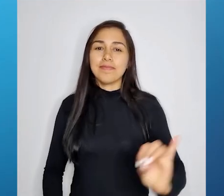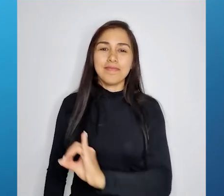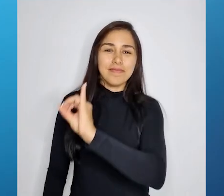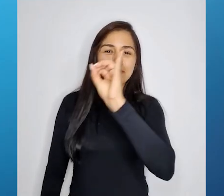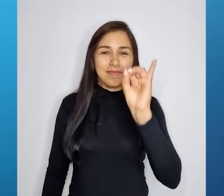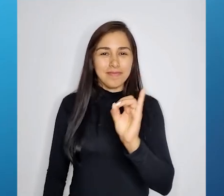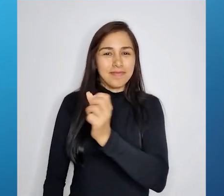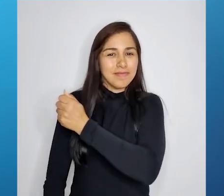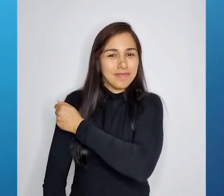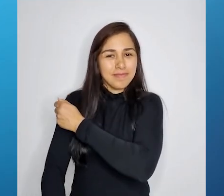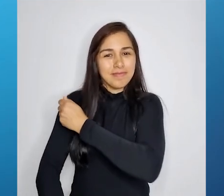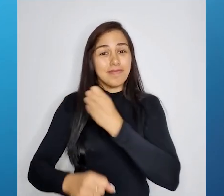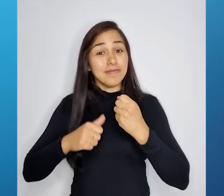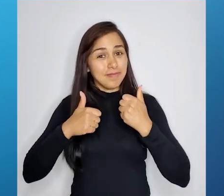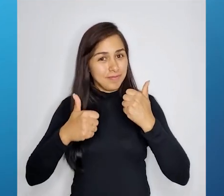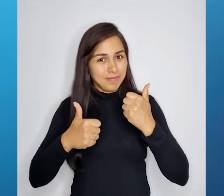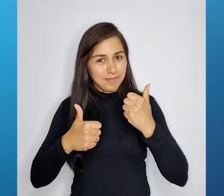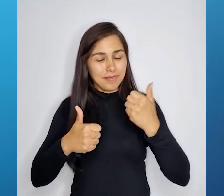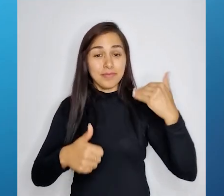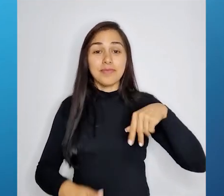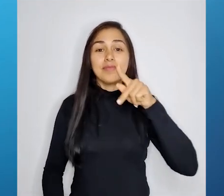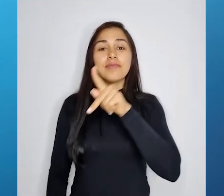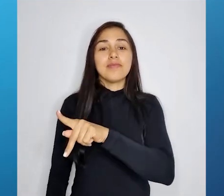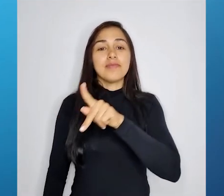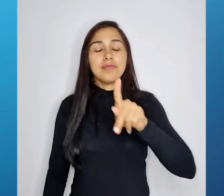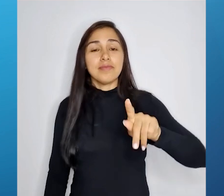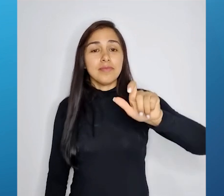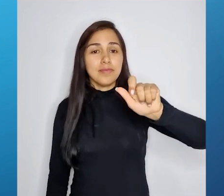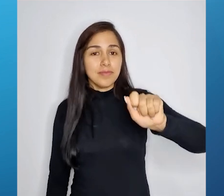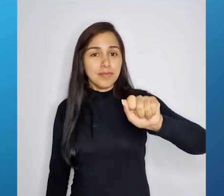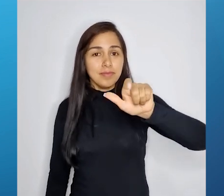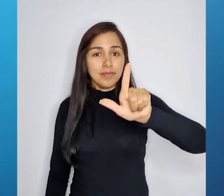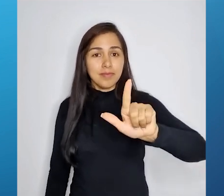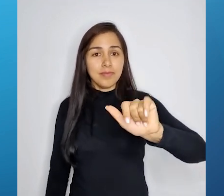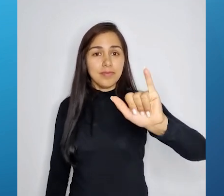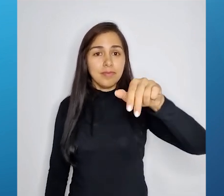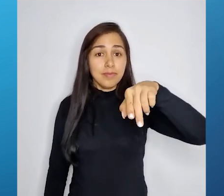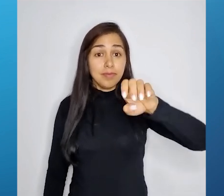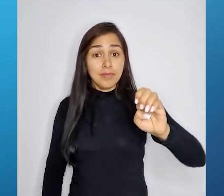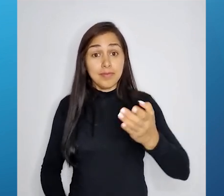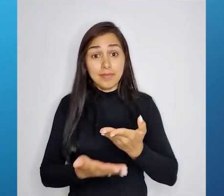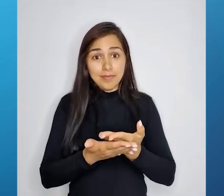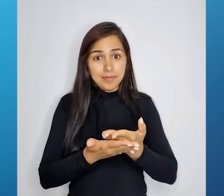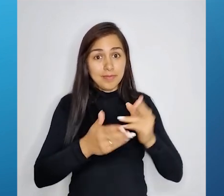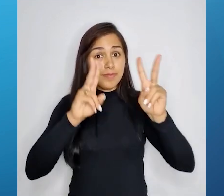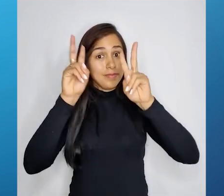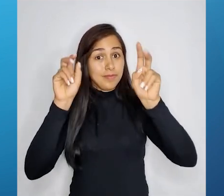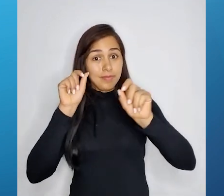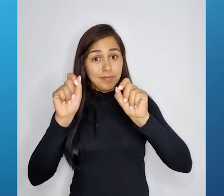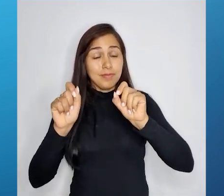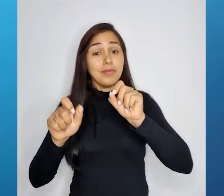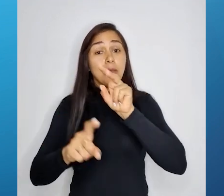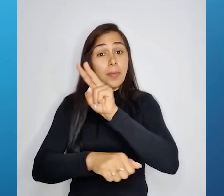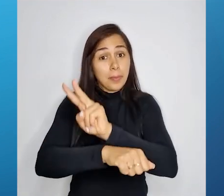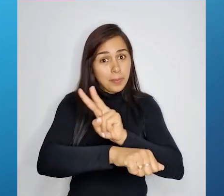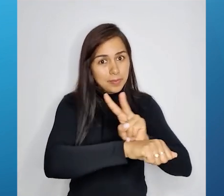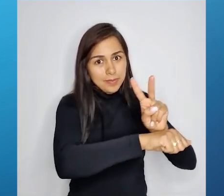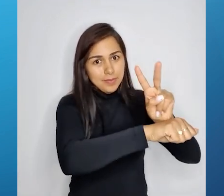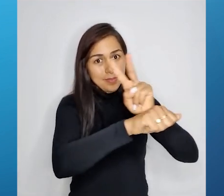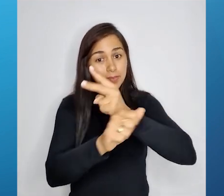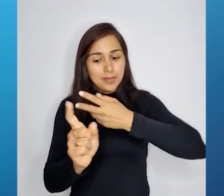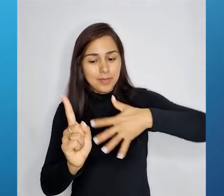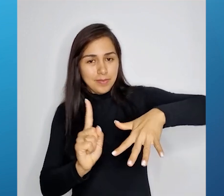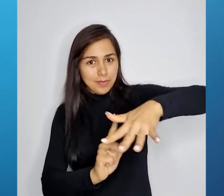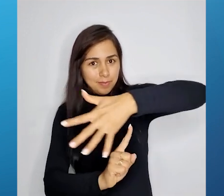Olá alunos, tudo bem com vocês? Eu sou a professora Aline e o tema da nossa aula de hoje é preservação ambiental,